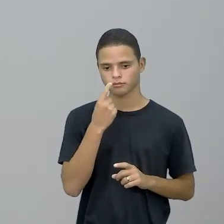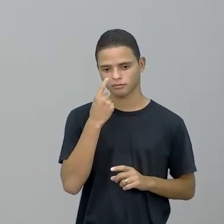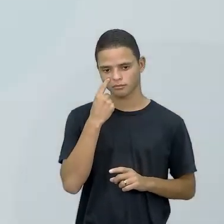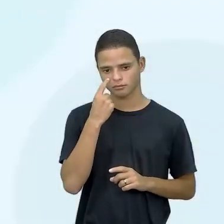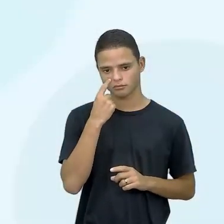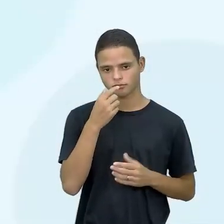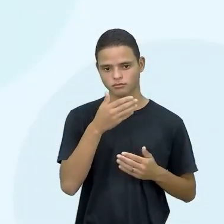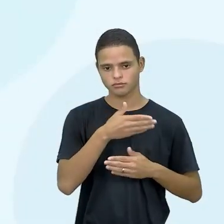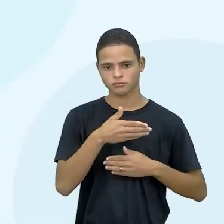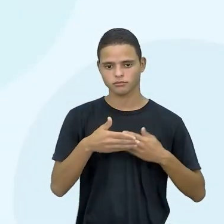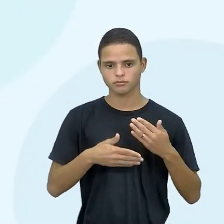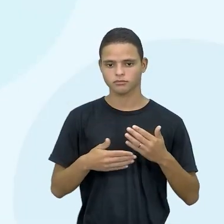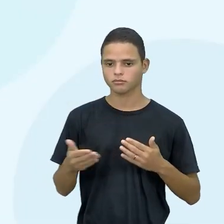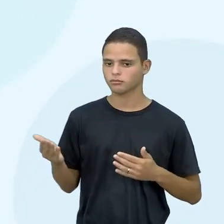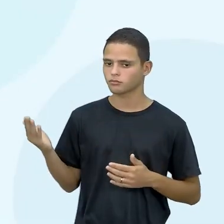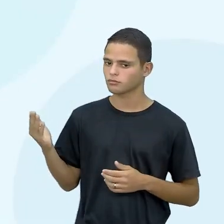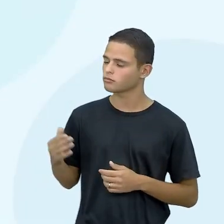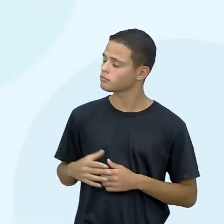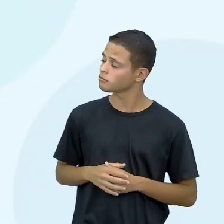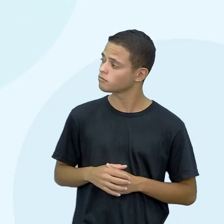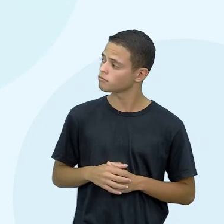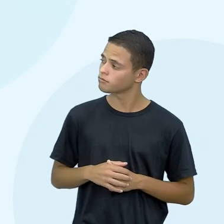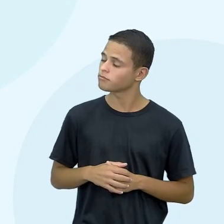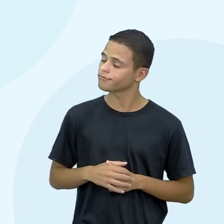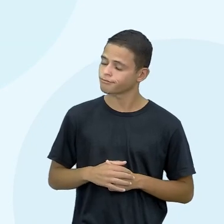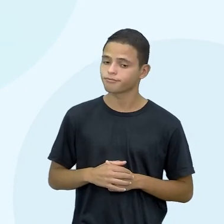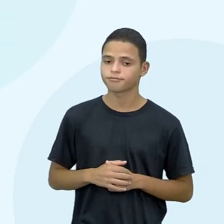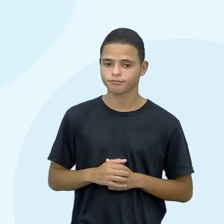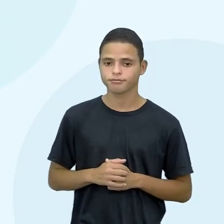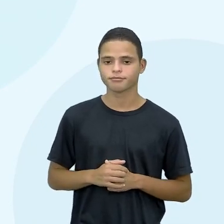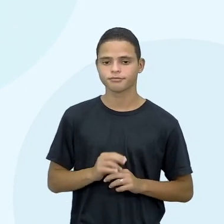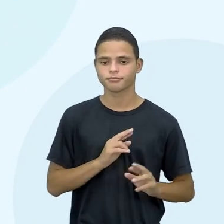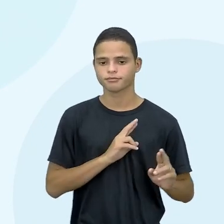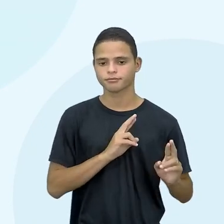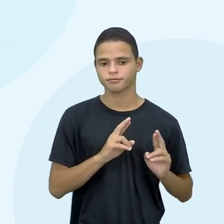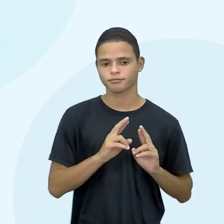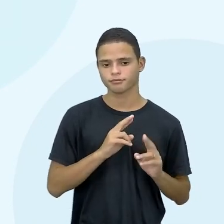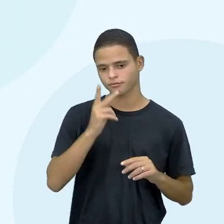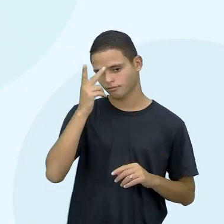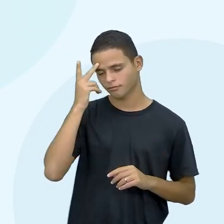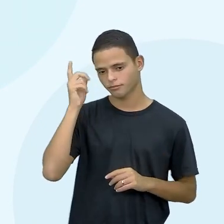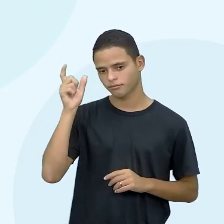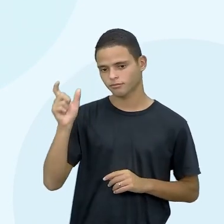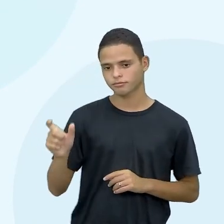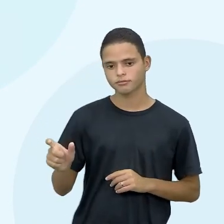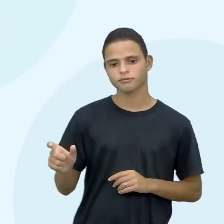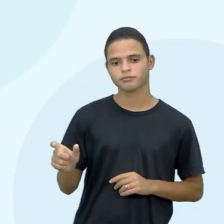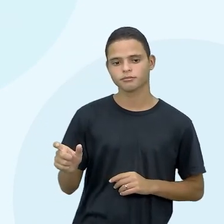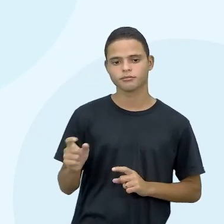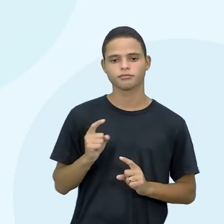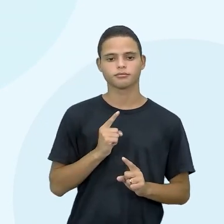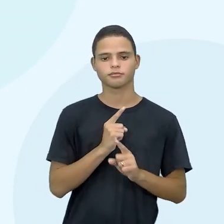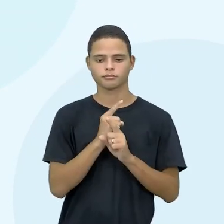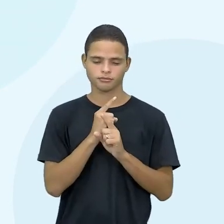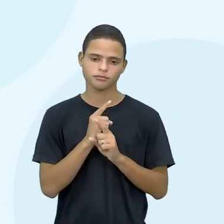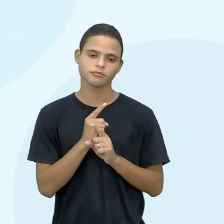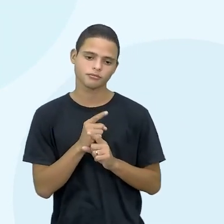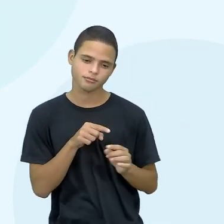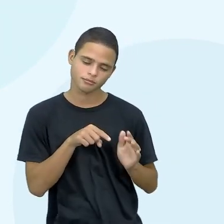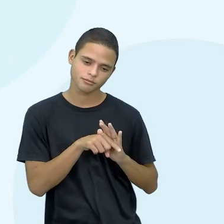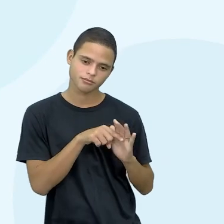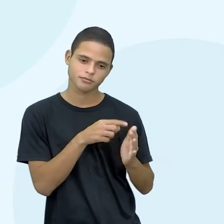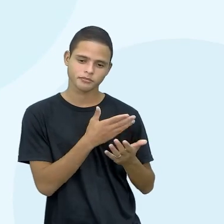para vocês, né, o qual é o nosso diagnóstico, né, em relação, então, àquela paciente e aquele estudo de caso lá do